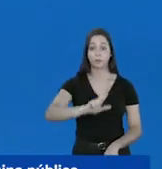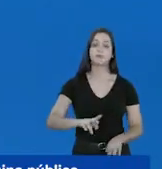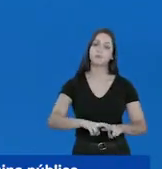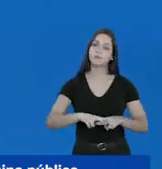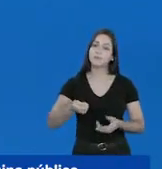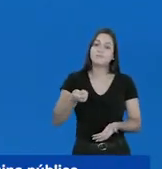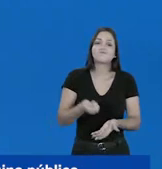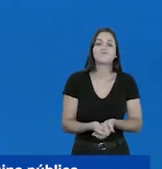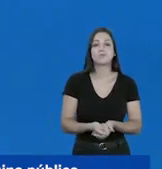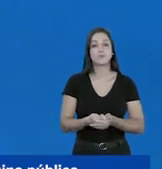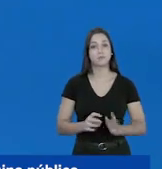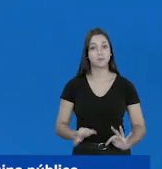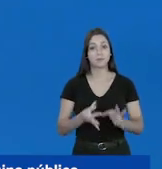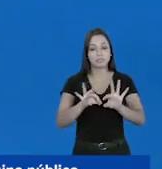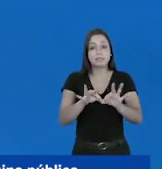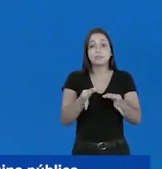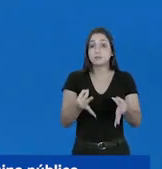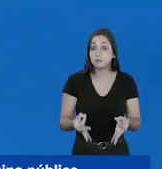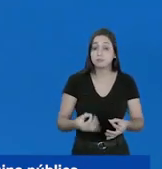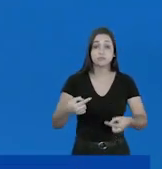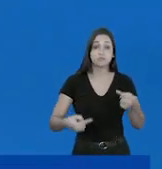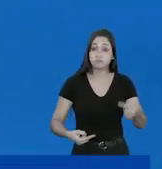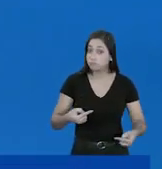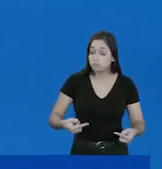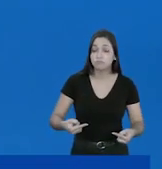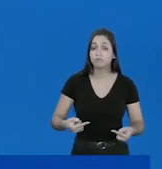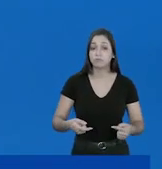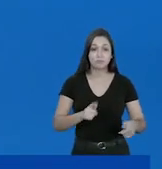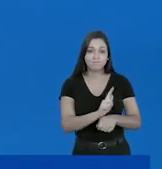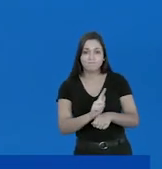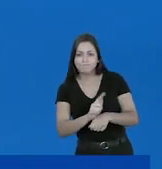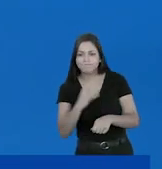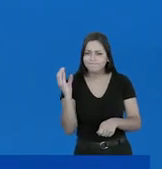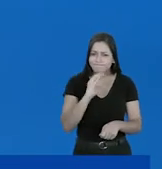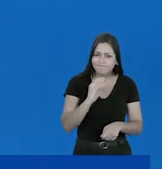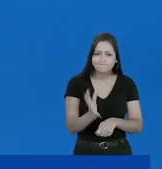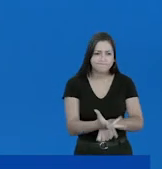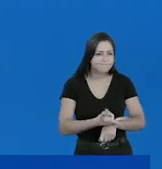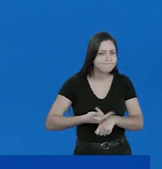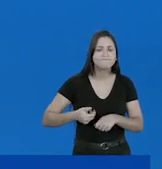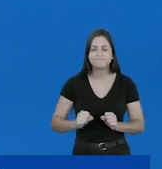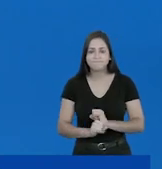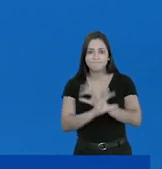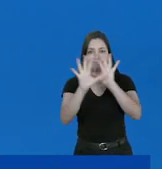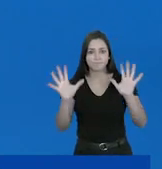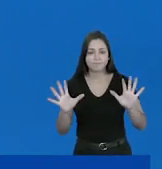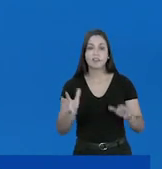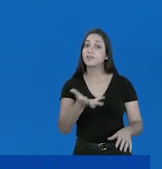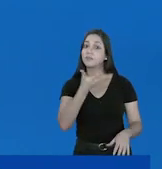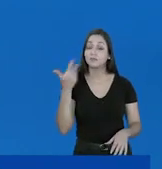investimos em tecnologia para simplificar a máquina pública, tornando a gestão mais ágil e transparente. Isso